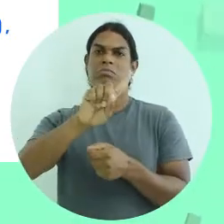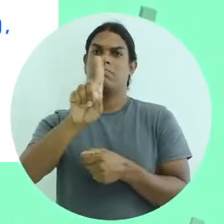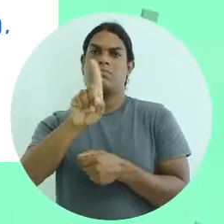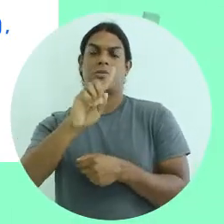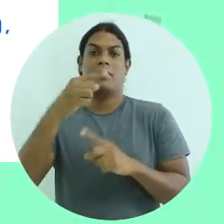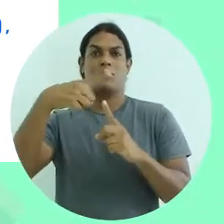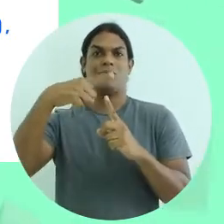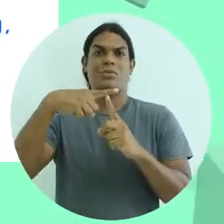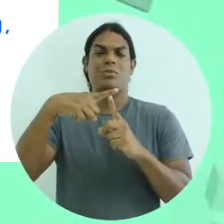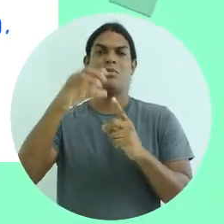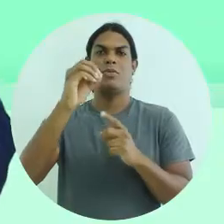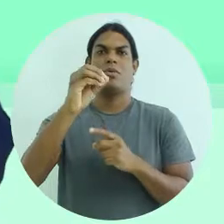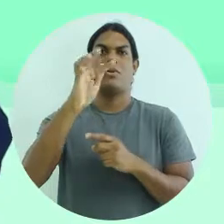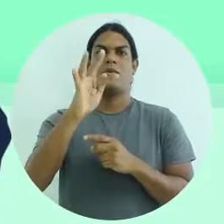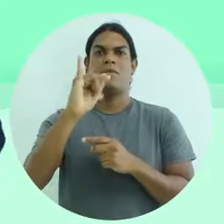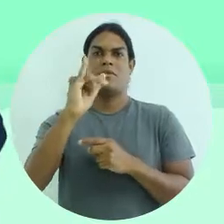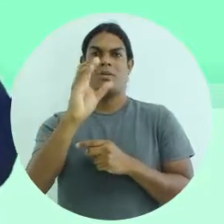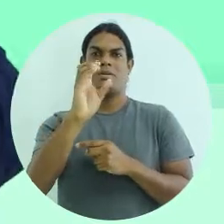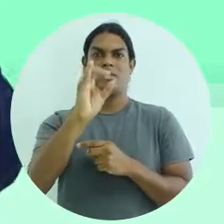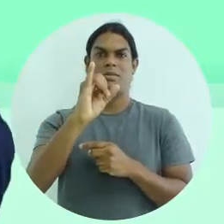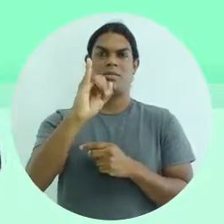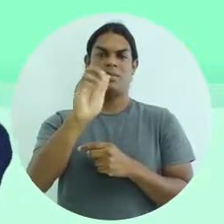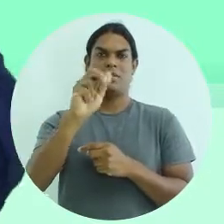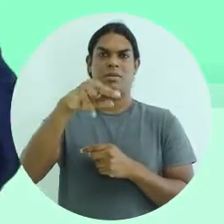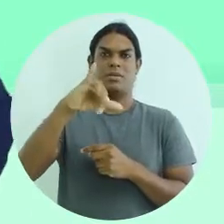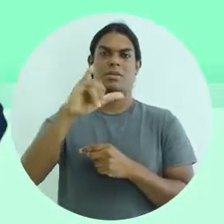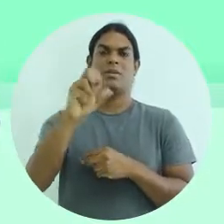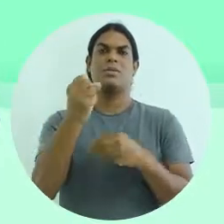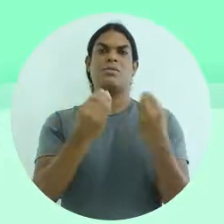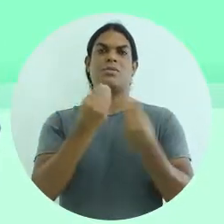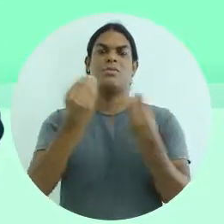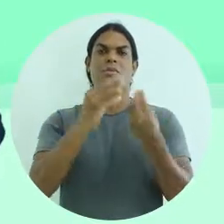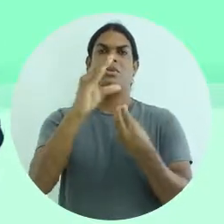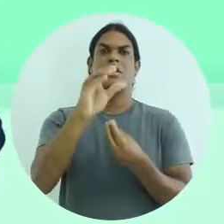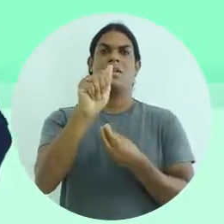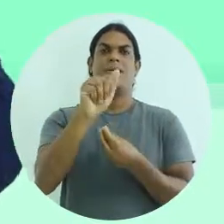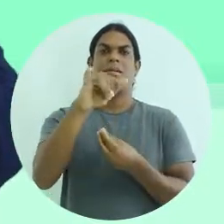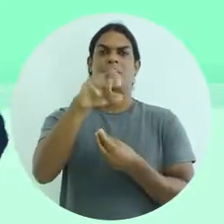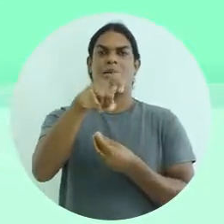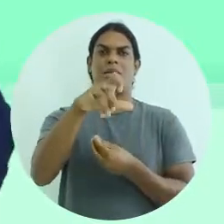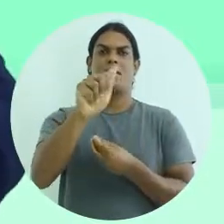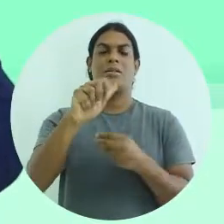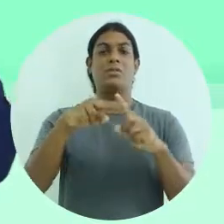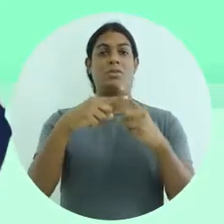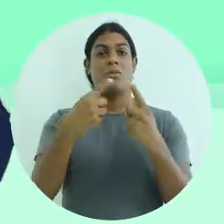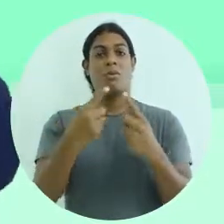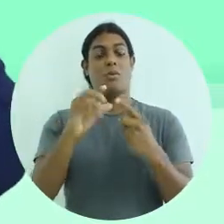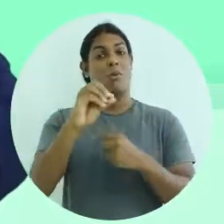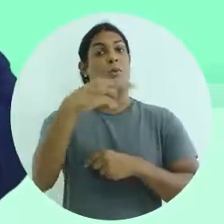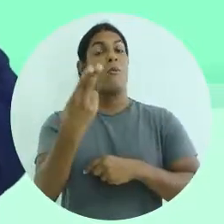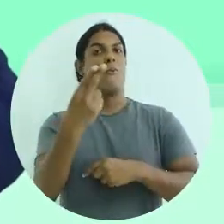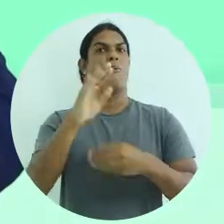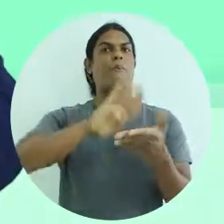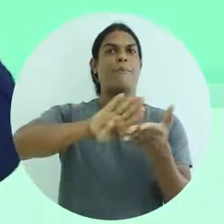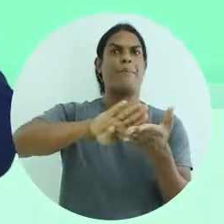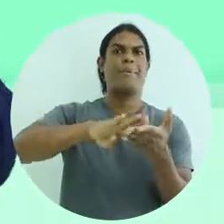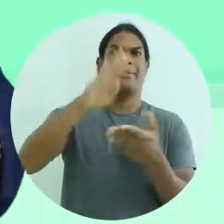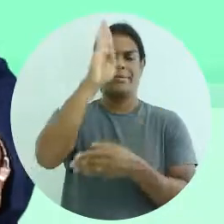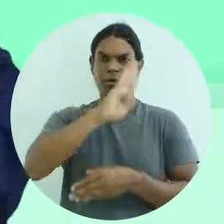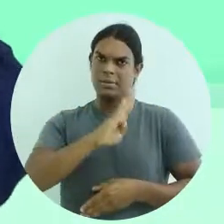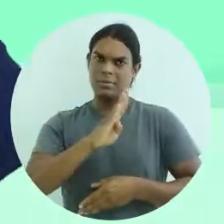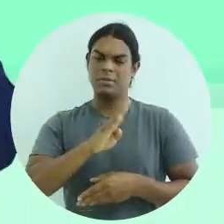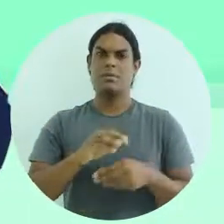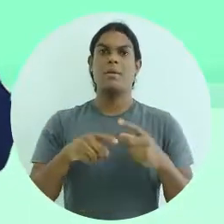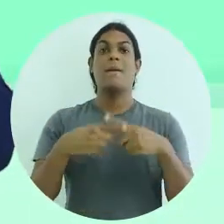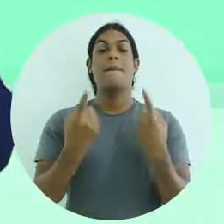bancos oficiais, bancos do governo, como Caixa Econômica, como Banco do Brasil, mas que possam ser tanto esses, mas